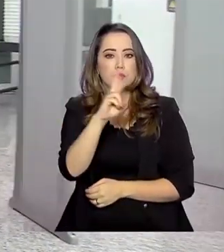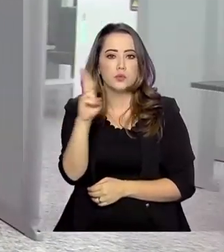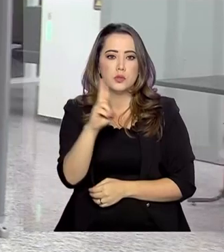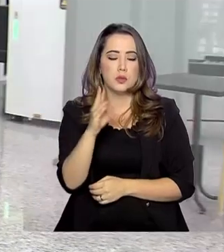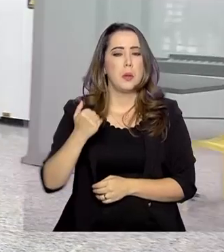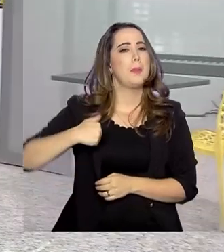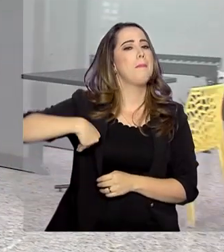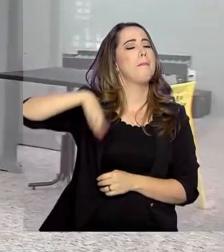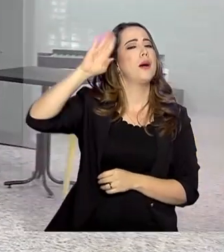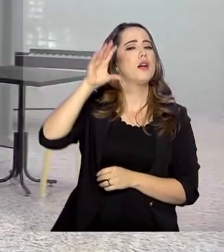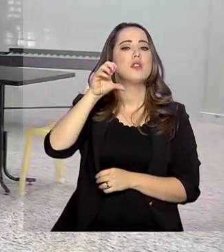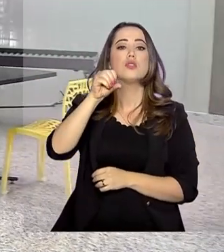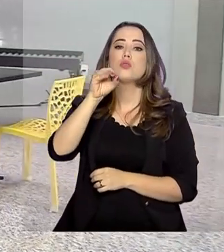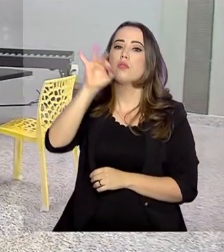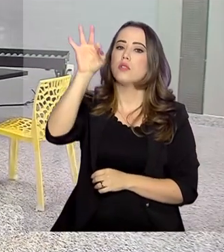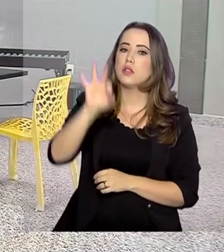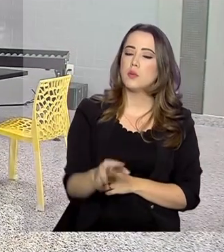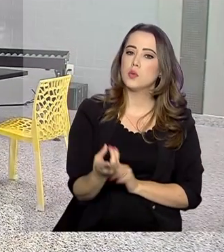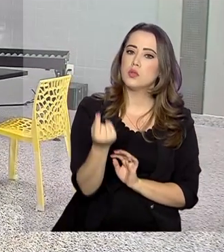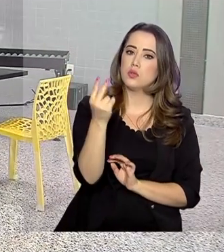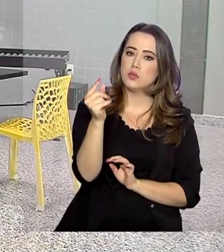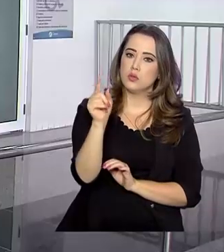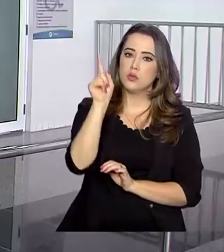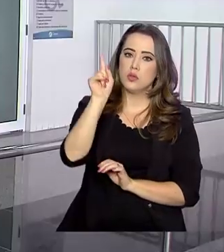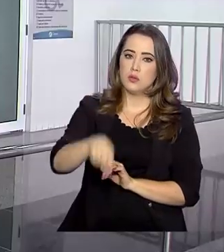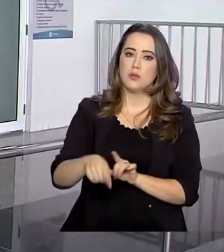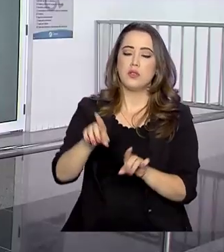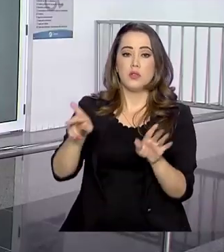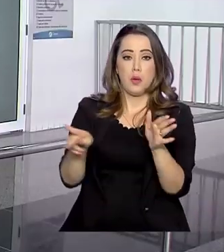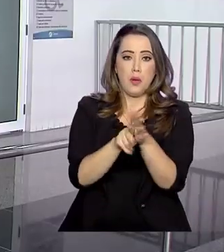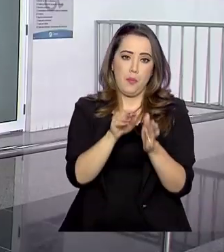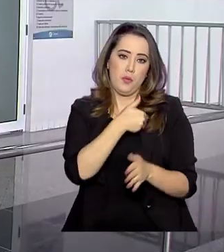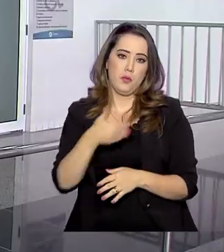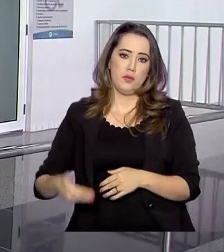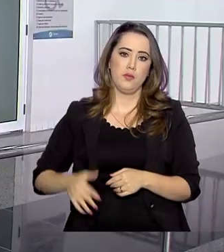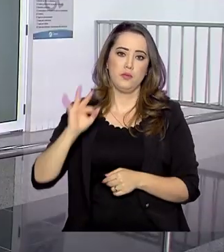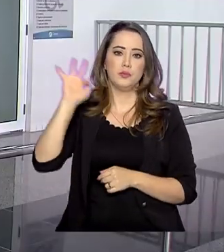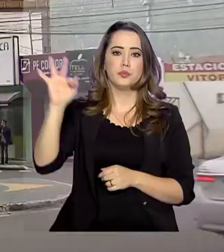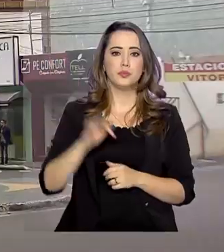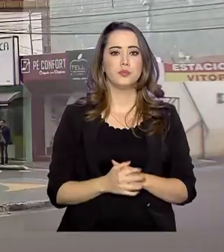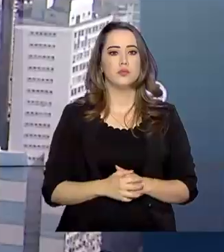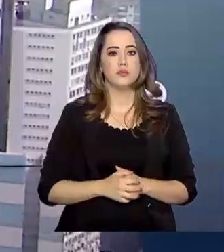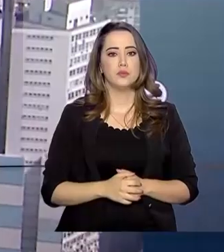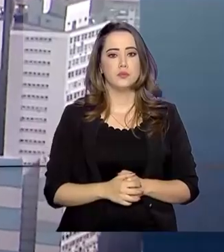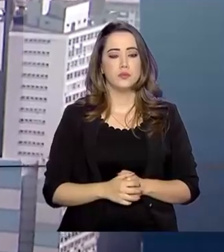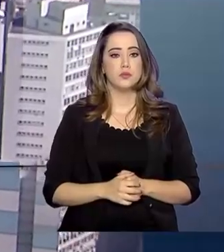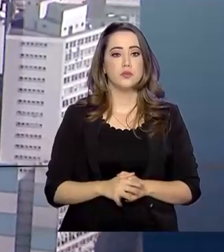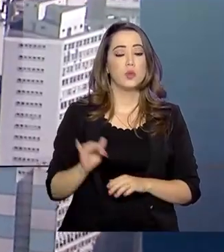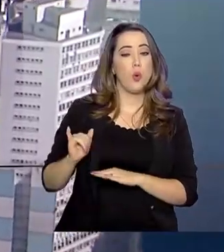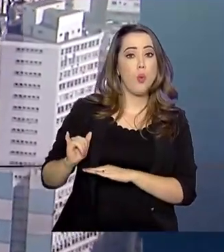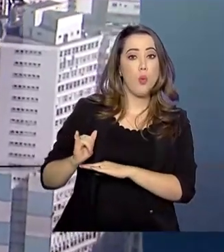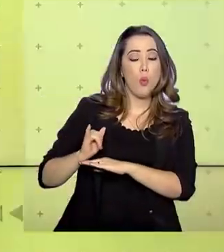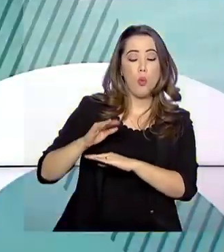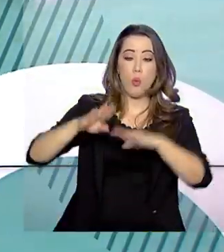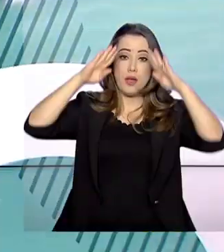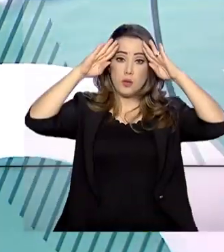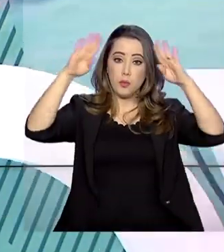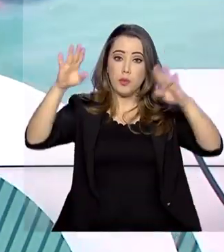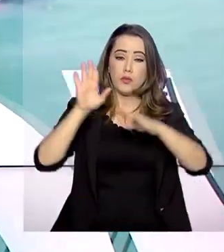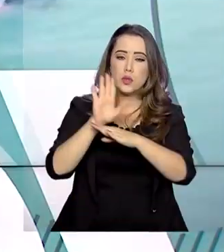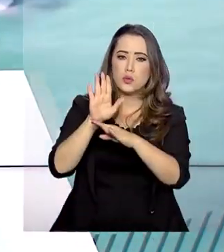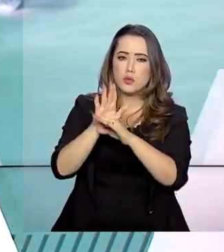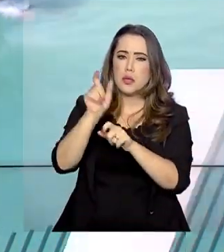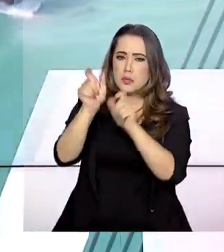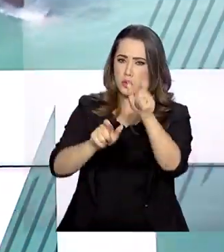reais. Mais de 90% do dinheiro repassado é da União. O aeroporto vai beneficiar os